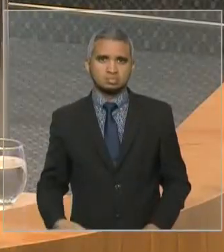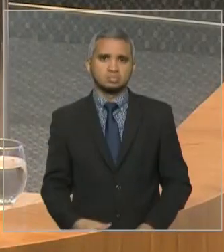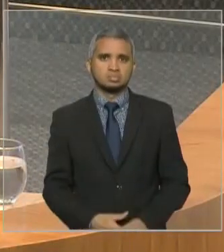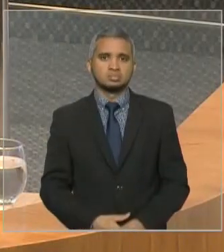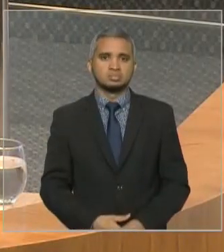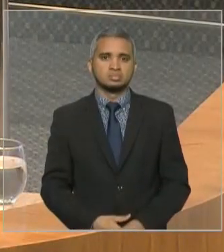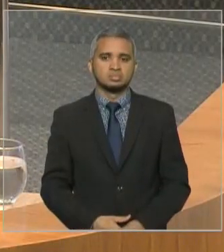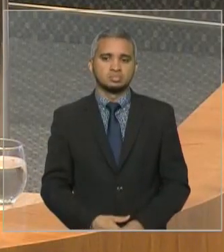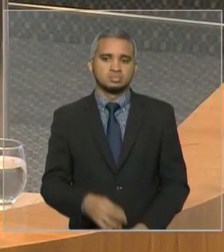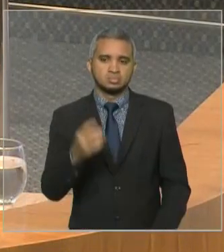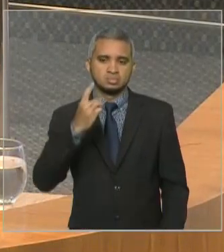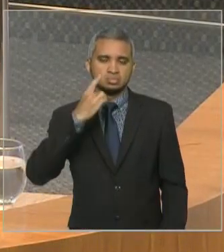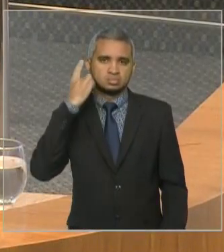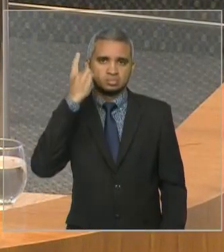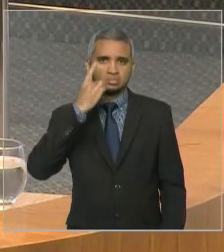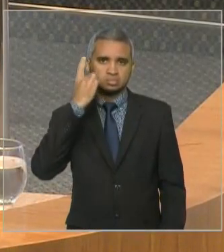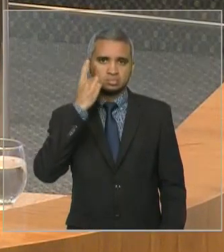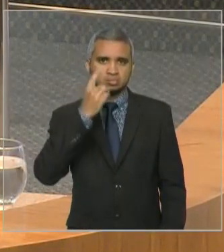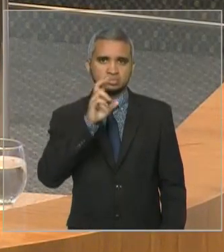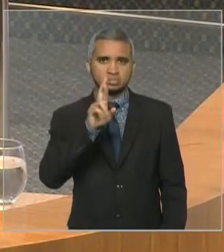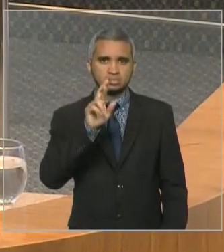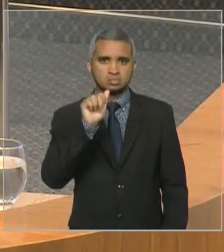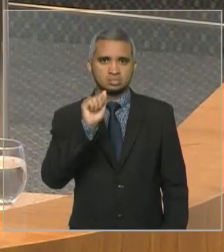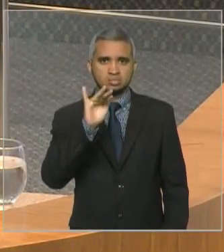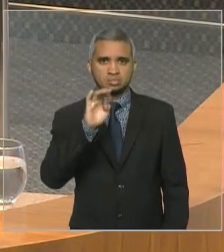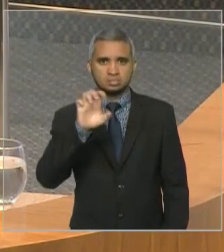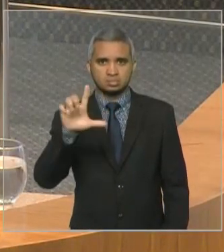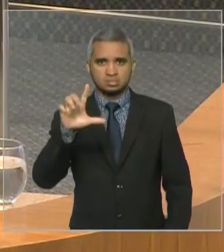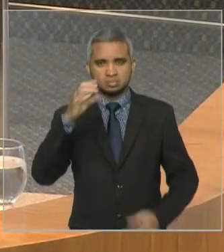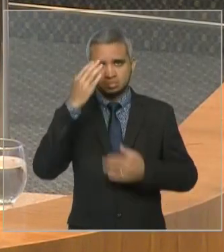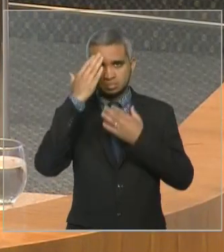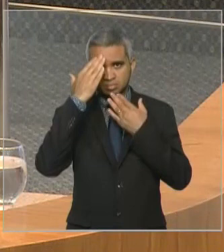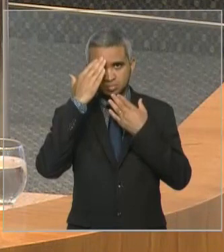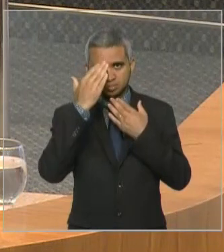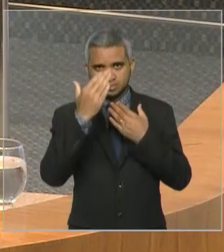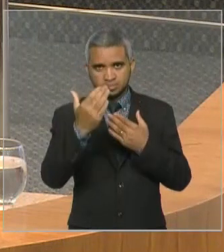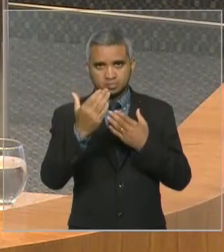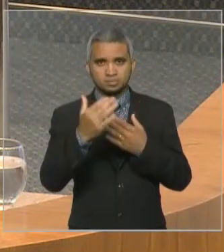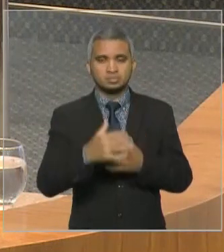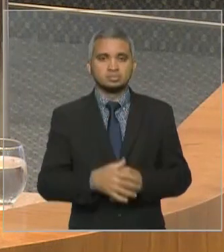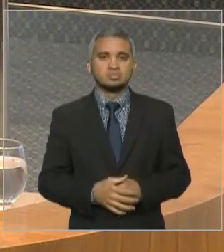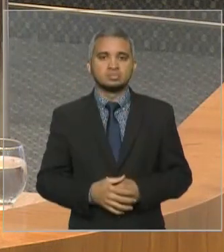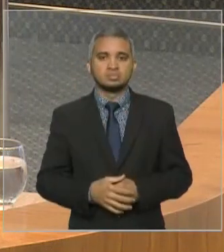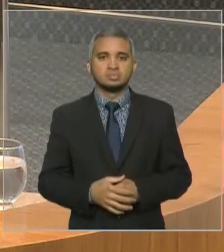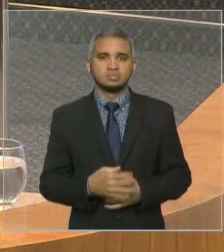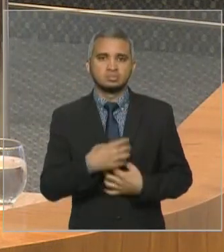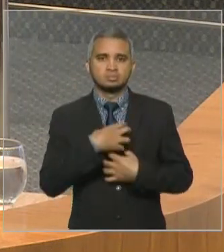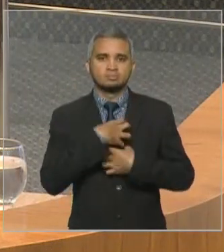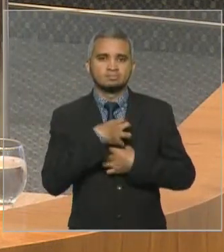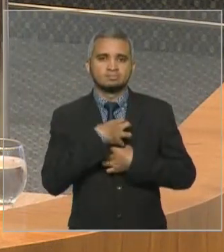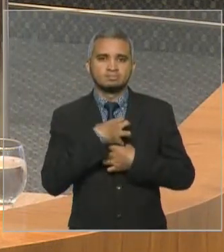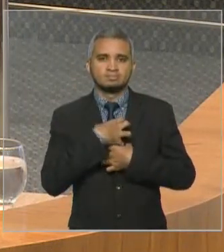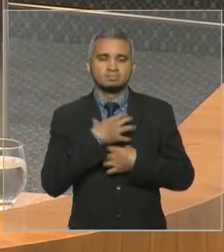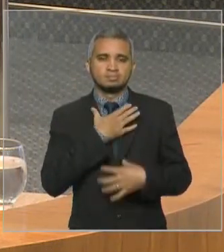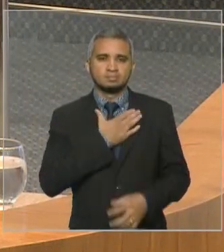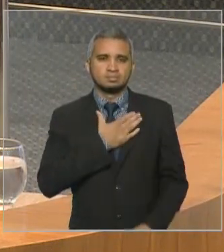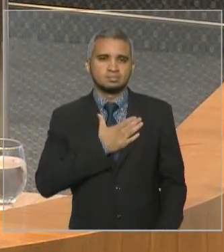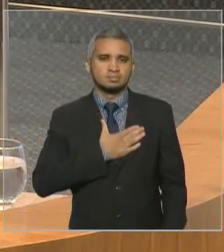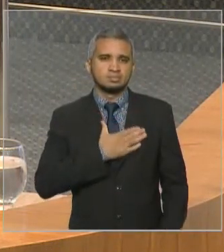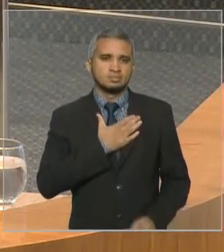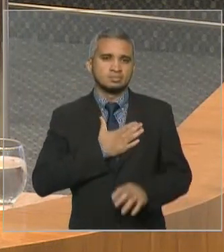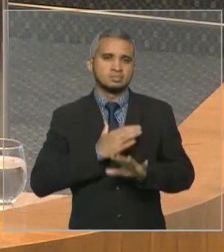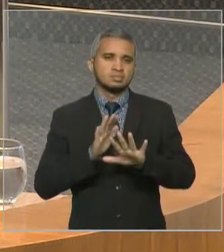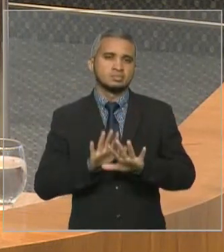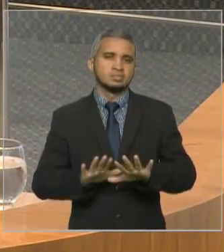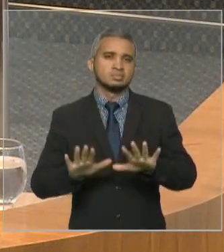Rafael, muito obrigado. E, para nós, uma tranquilidade quando a gente, que faz parte, que fez parte do